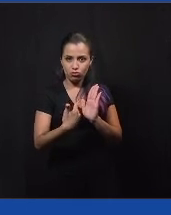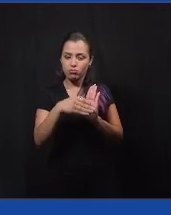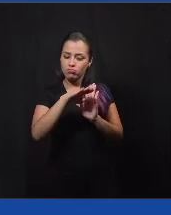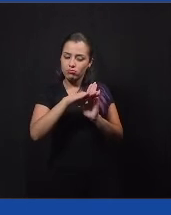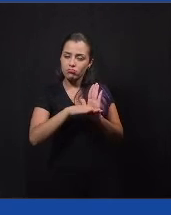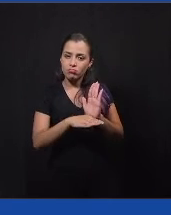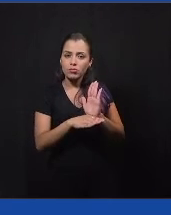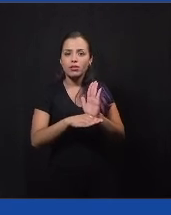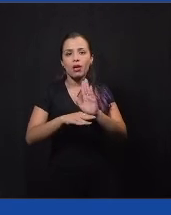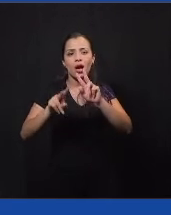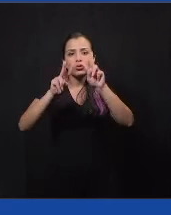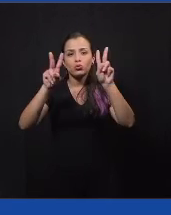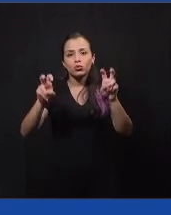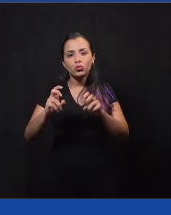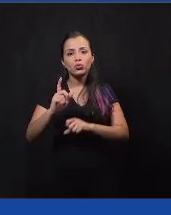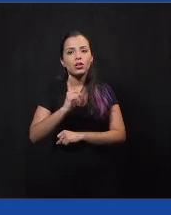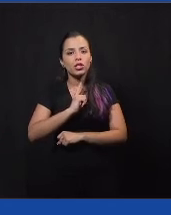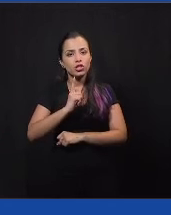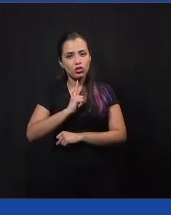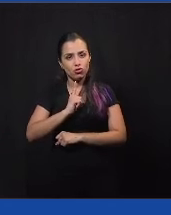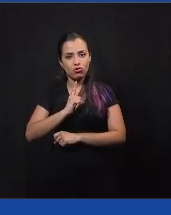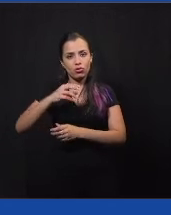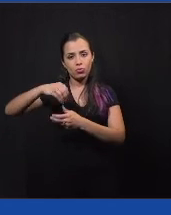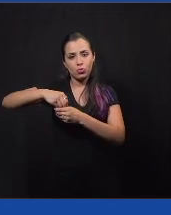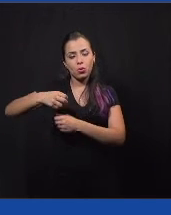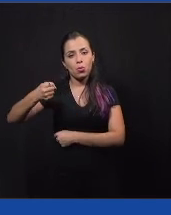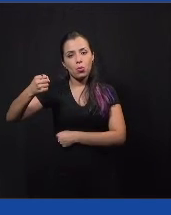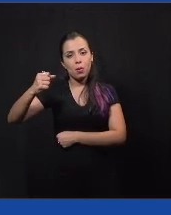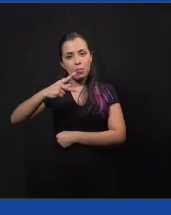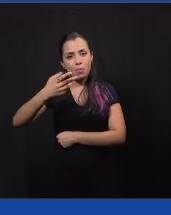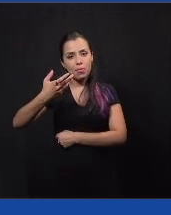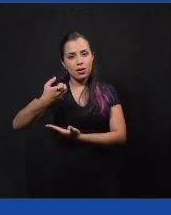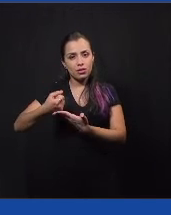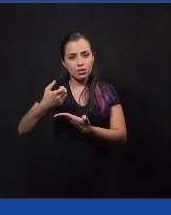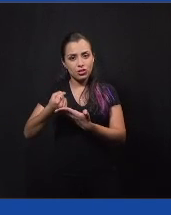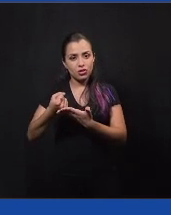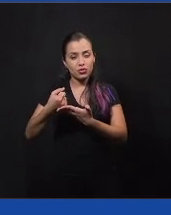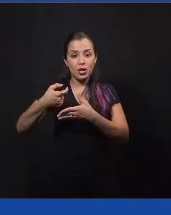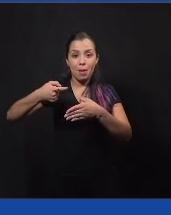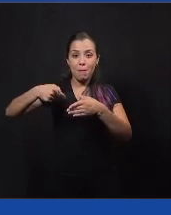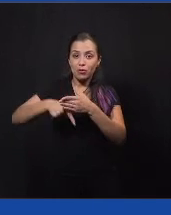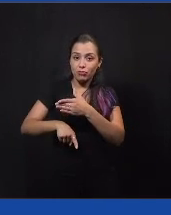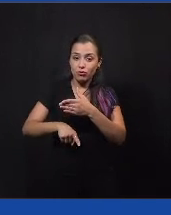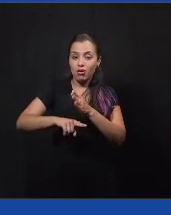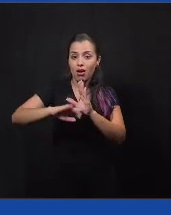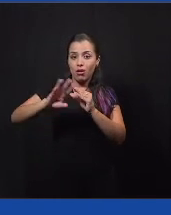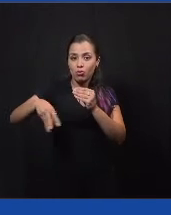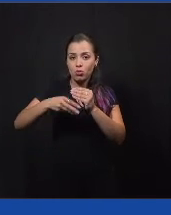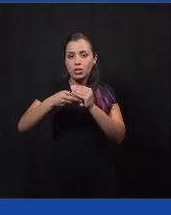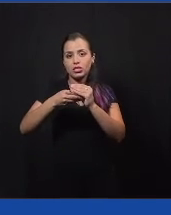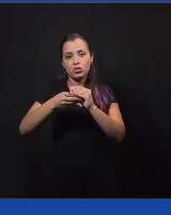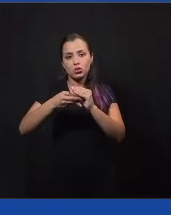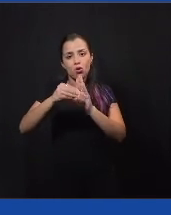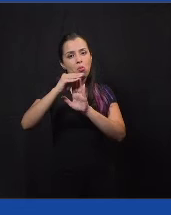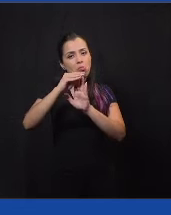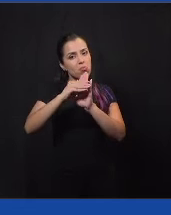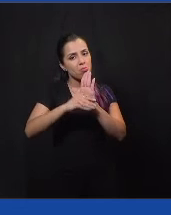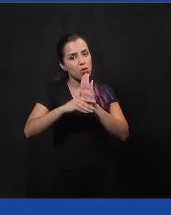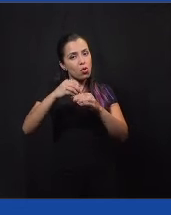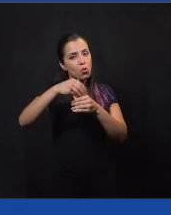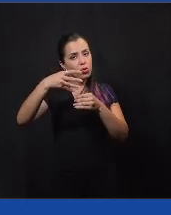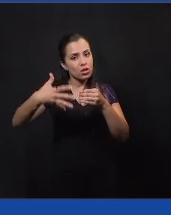aplicativo para essa apostila. Então, a gente aprofundou claramente, acrescentou outros conteúdos.